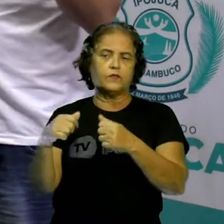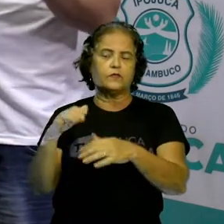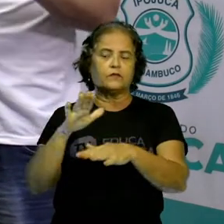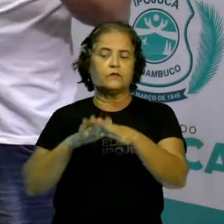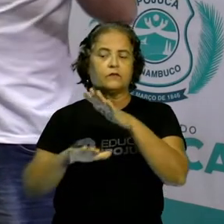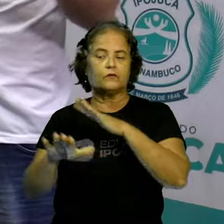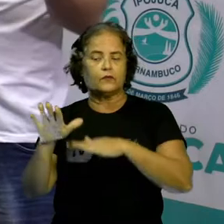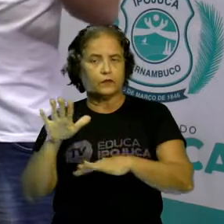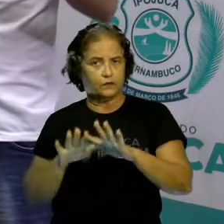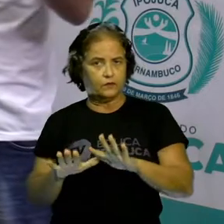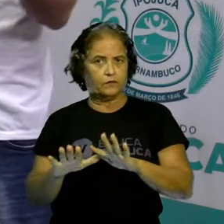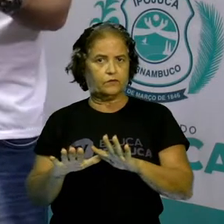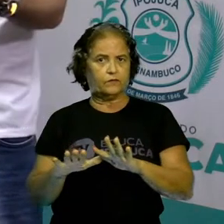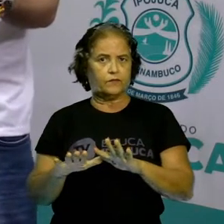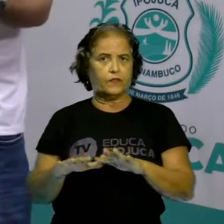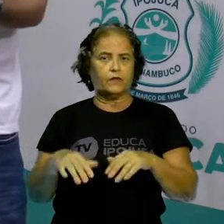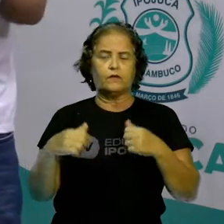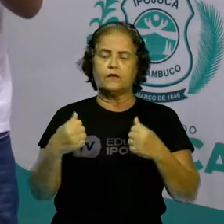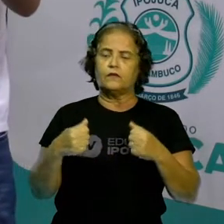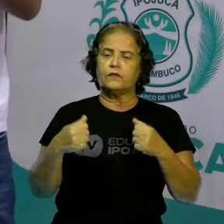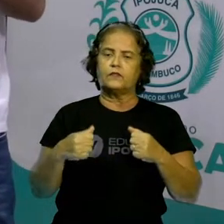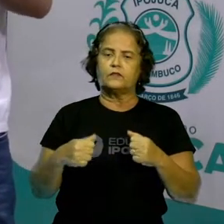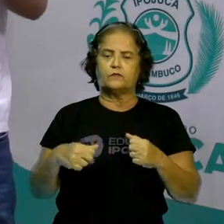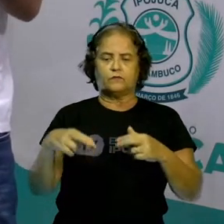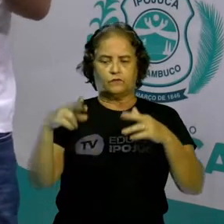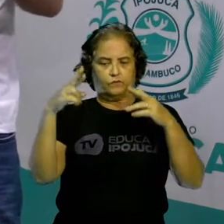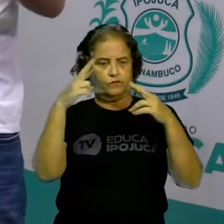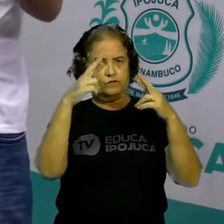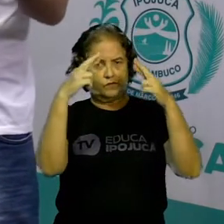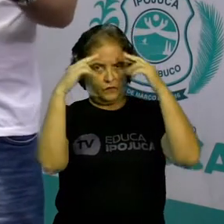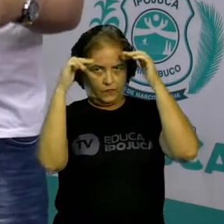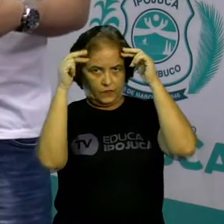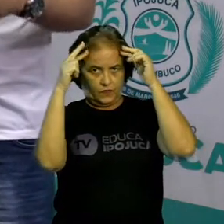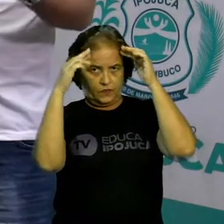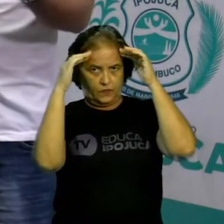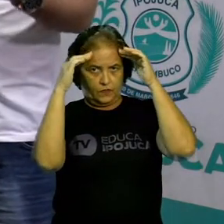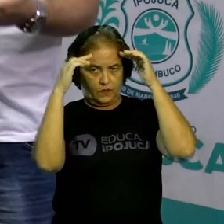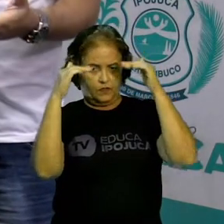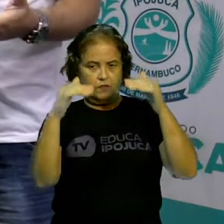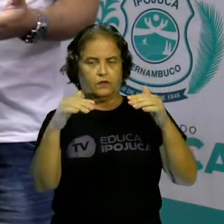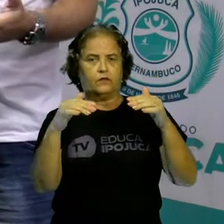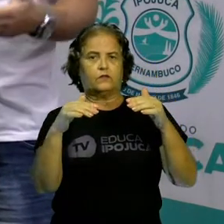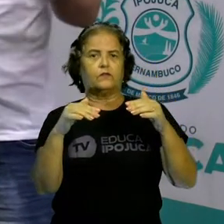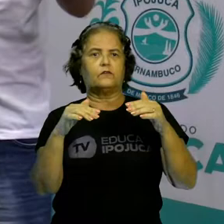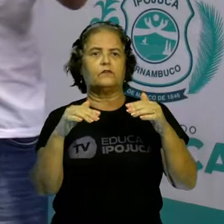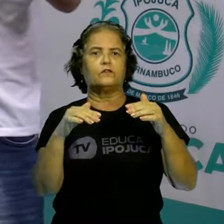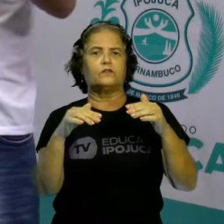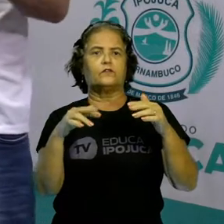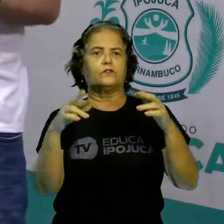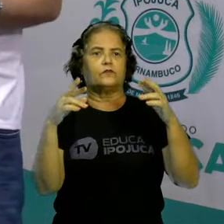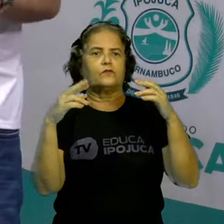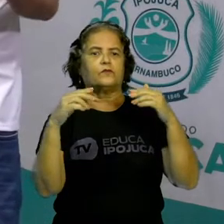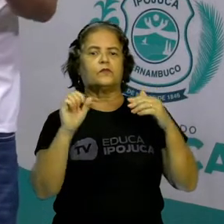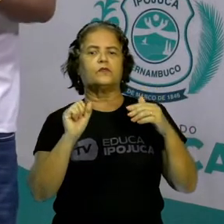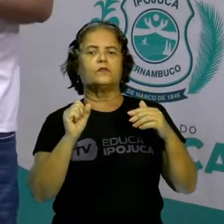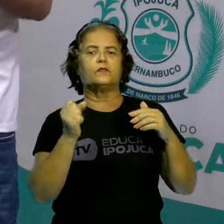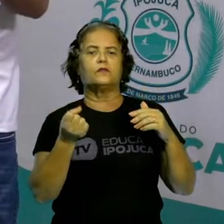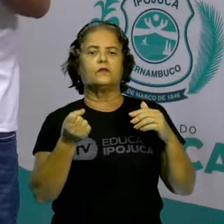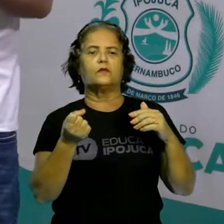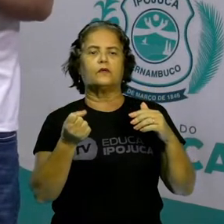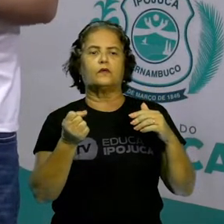Nós devemos sempre respeitar o patrimônio histórico e cultural dos outros povos. Nós não podemos estar